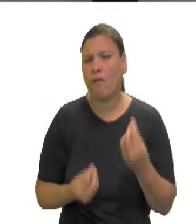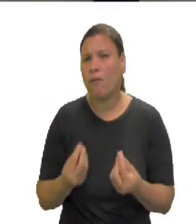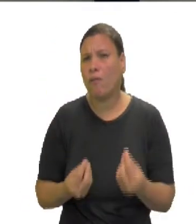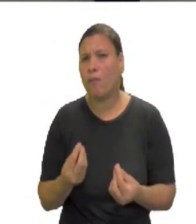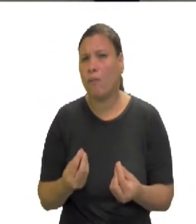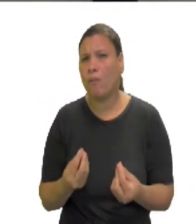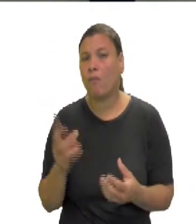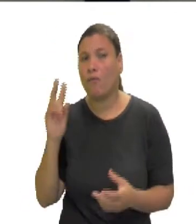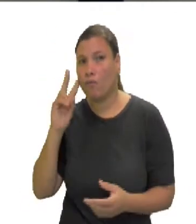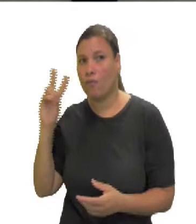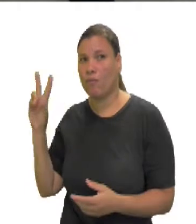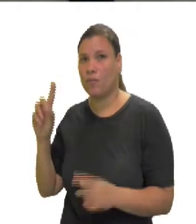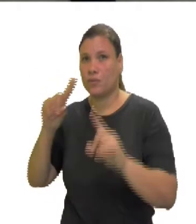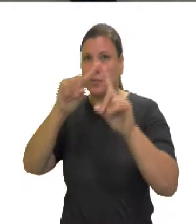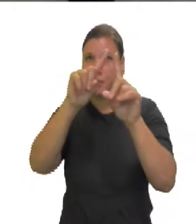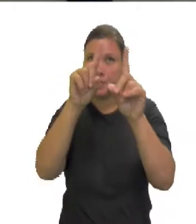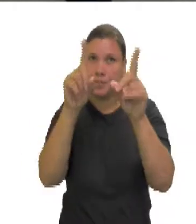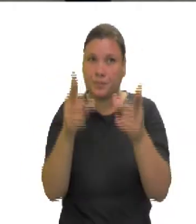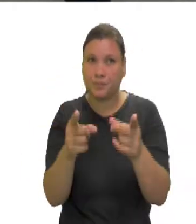A menos B.